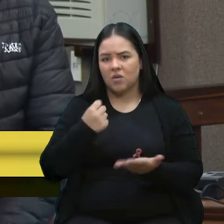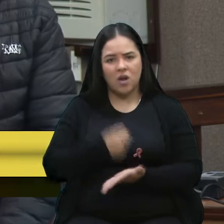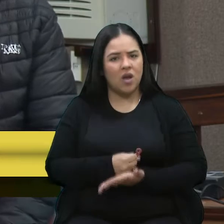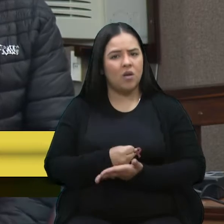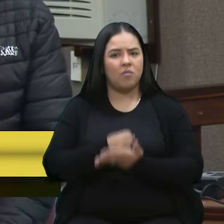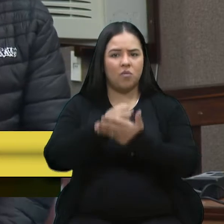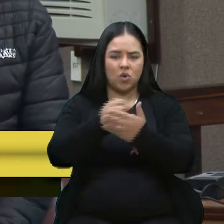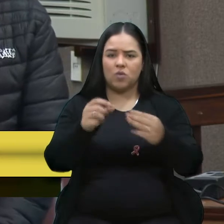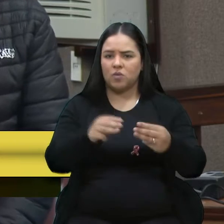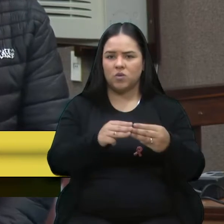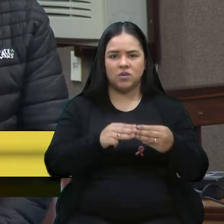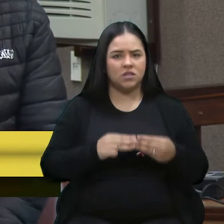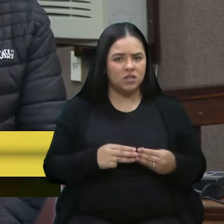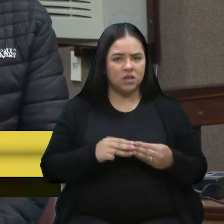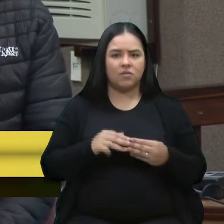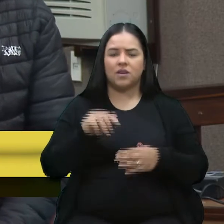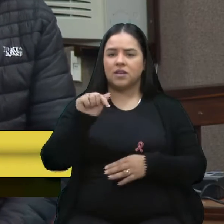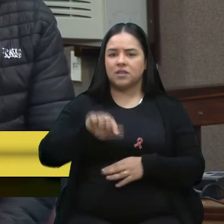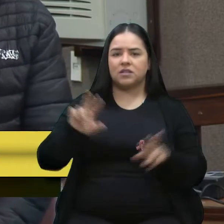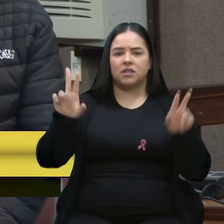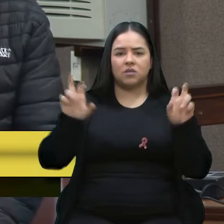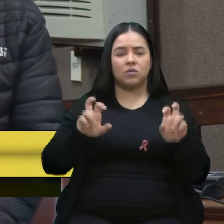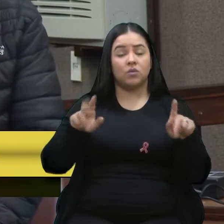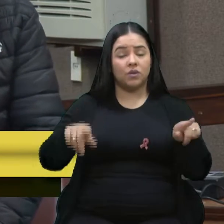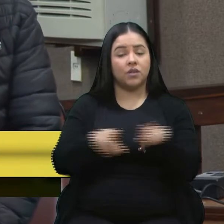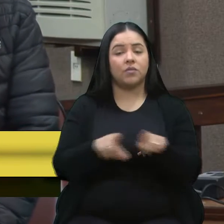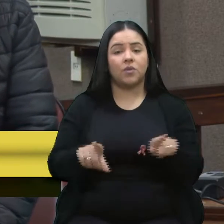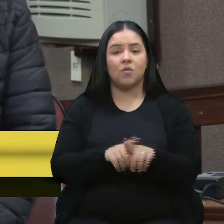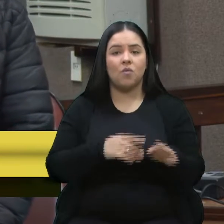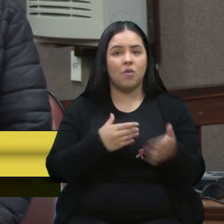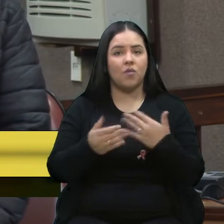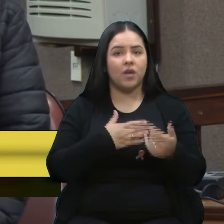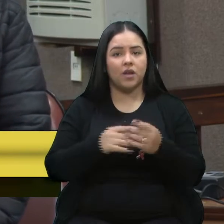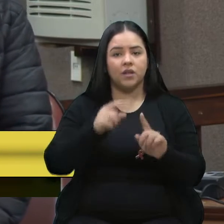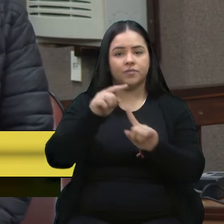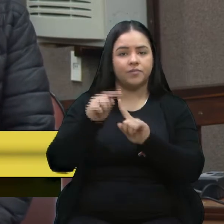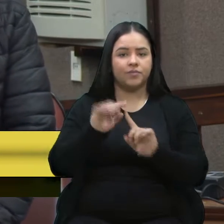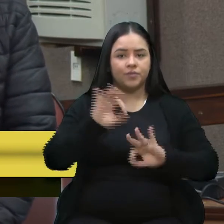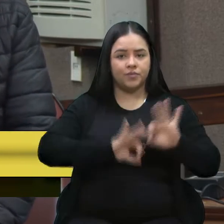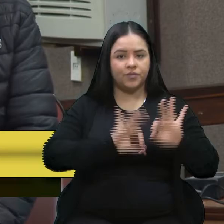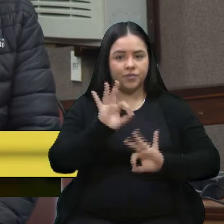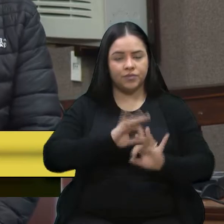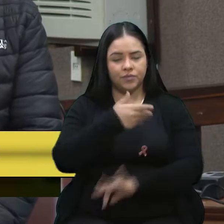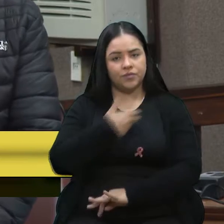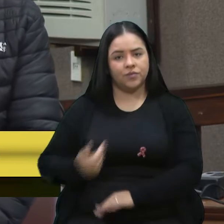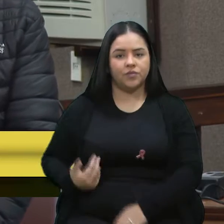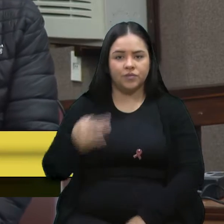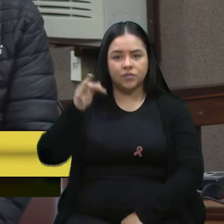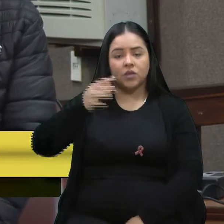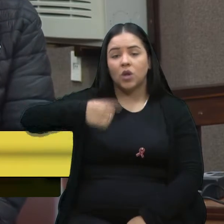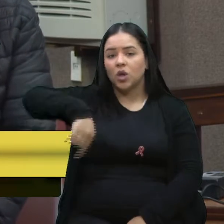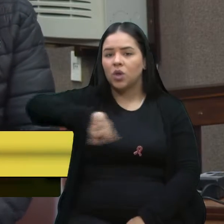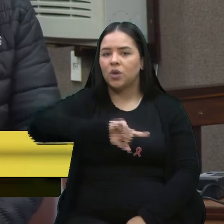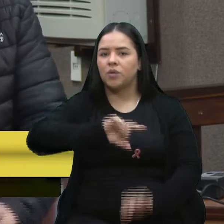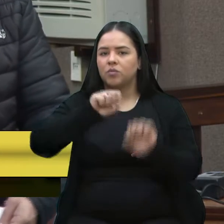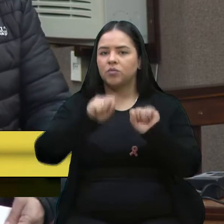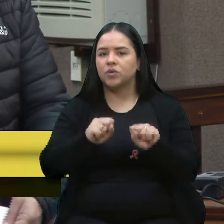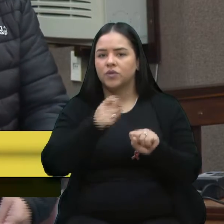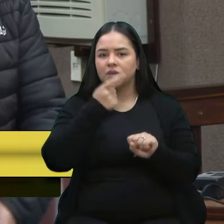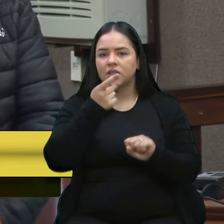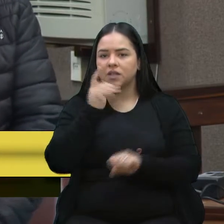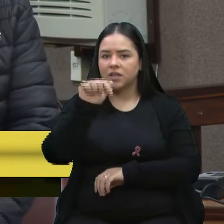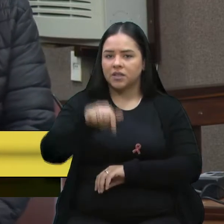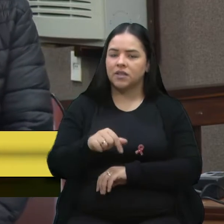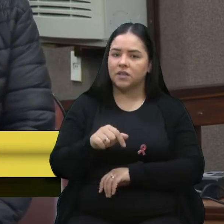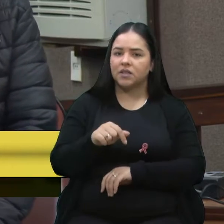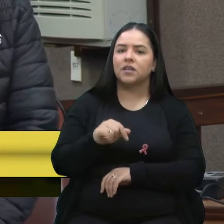moção nesta causa e também qualquer tipo de projeto do governo federal. Podemos dizer aqui que nós precisaríamos